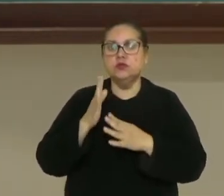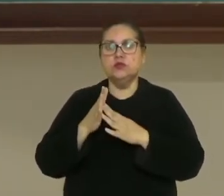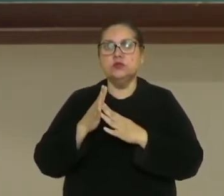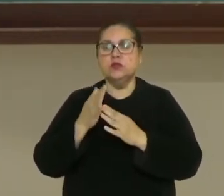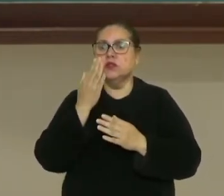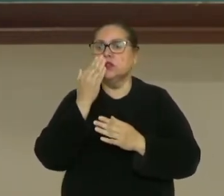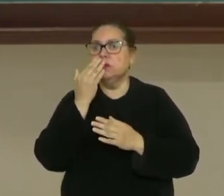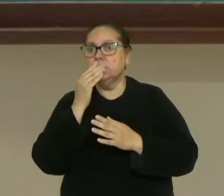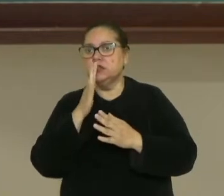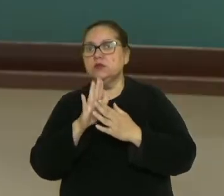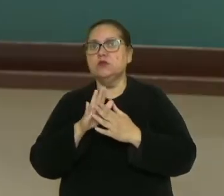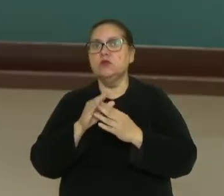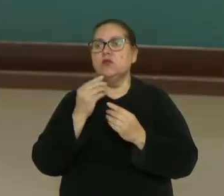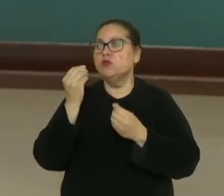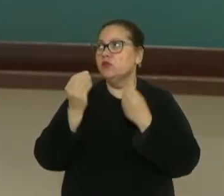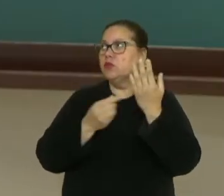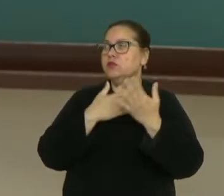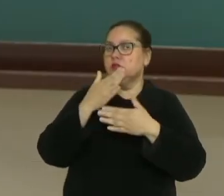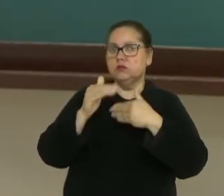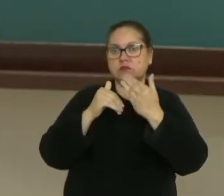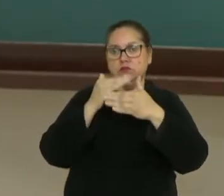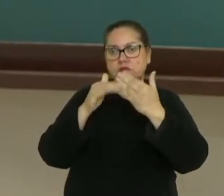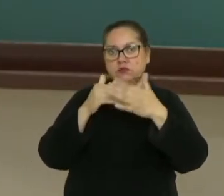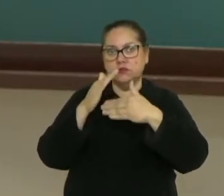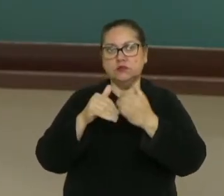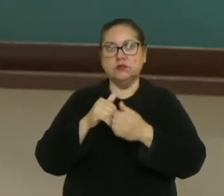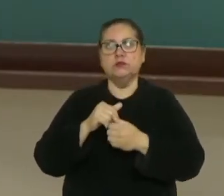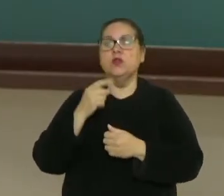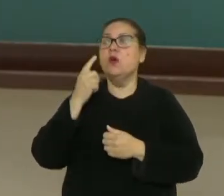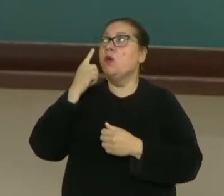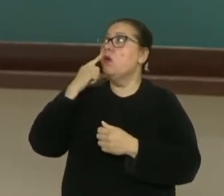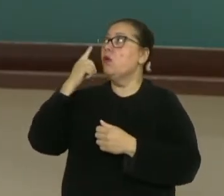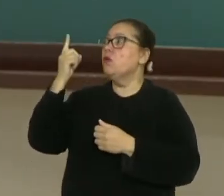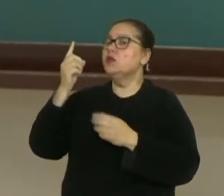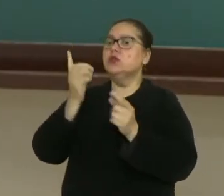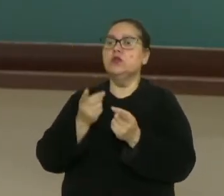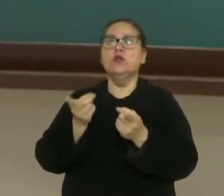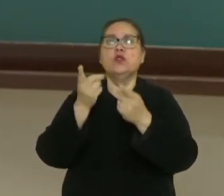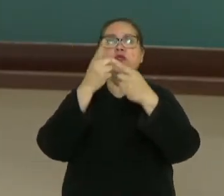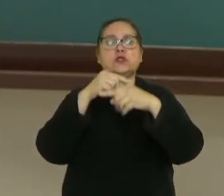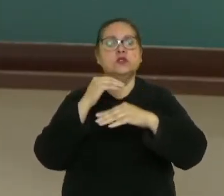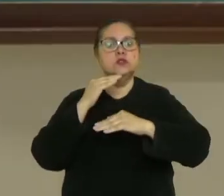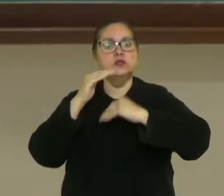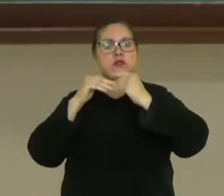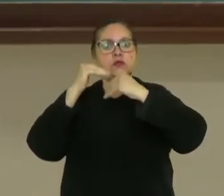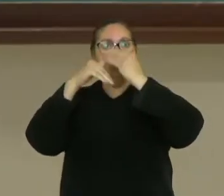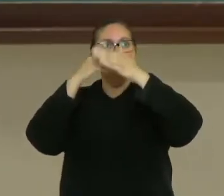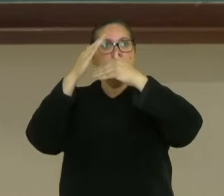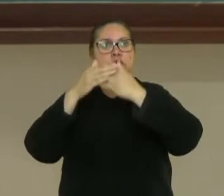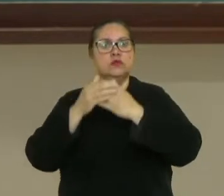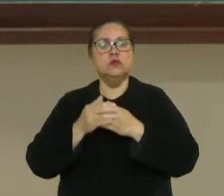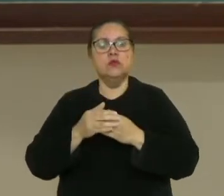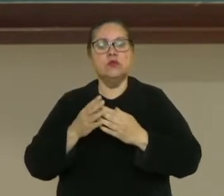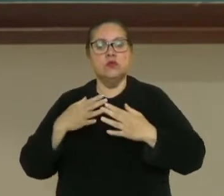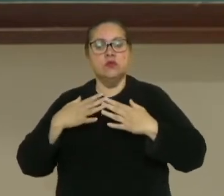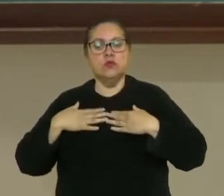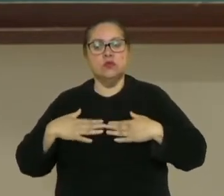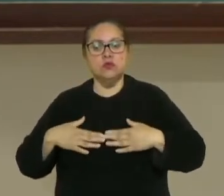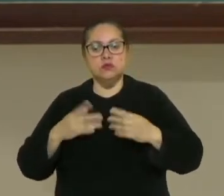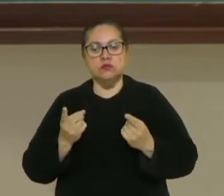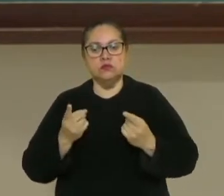alimentação, conforme a coisa vai evoluindo ali. Convergência evolutiva, quando organismos